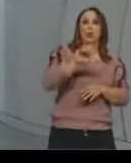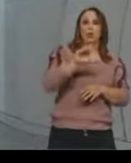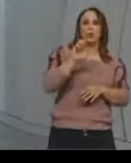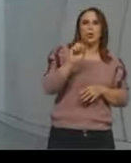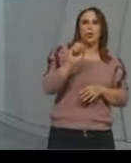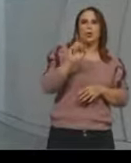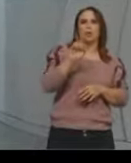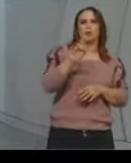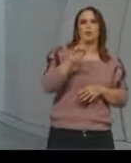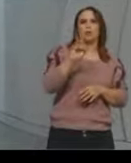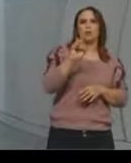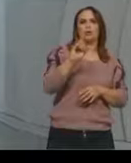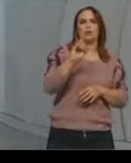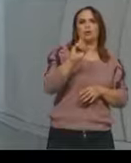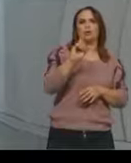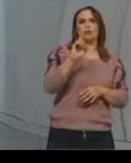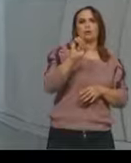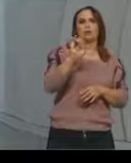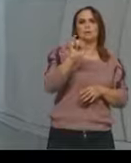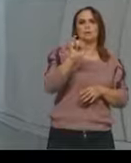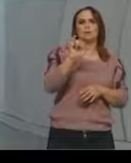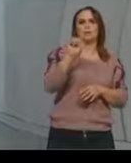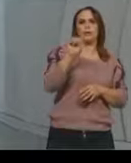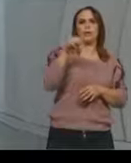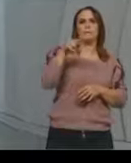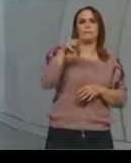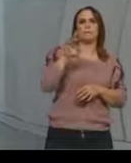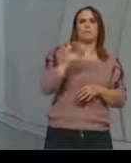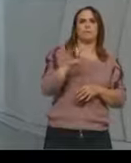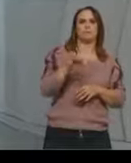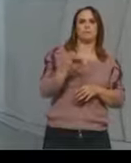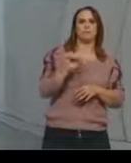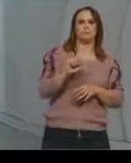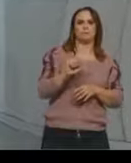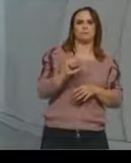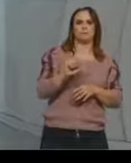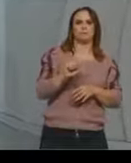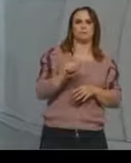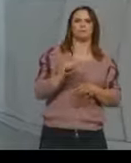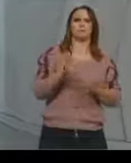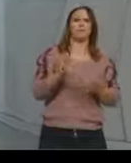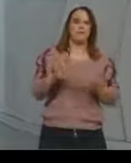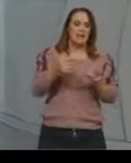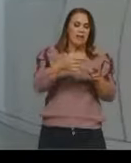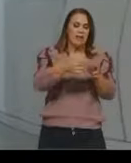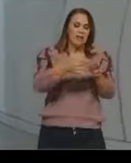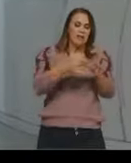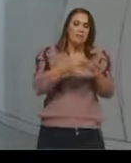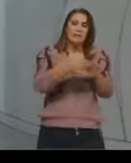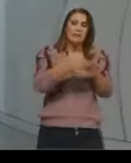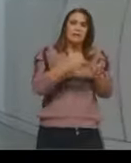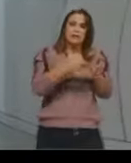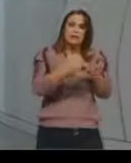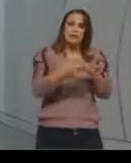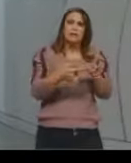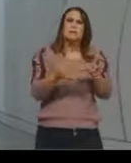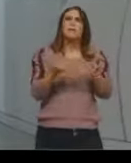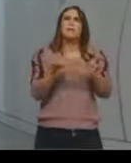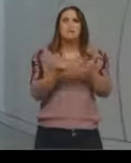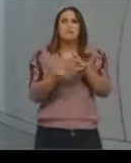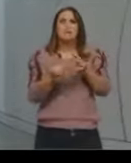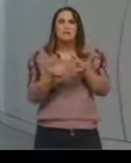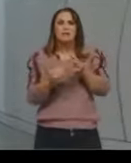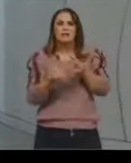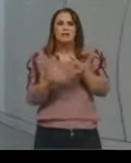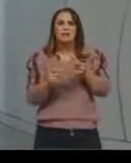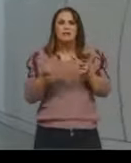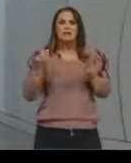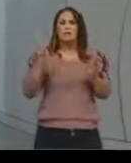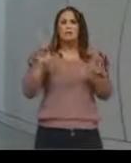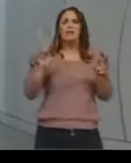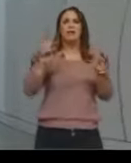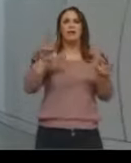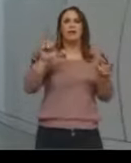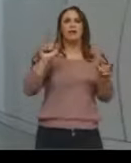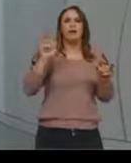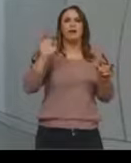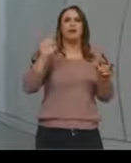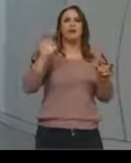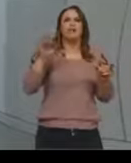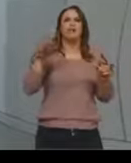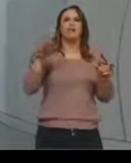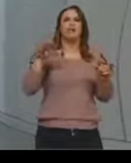parecido com a questão de ser gelatinoso mesmo. Pensa na gelatina aí, que é feita em casa, caseira, né? Então,